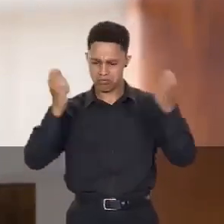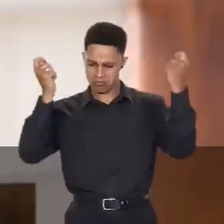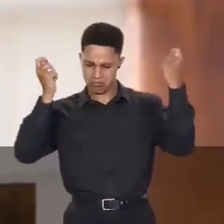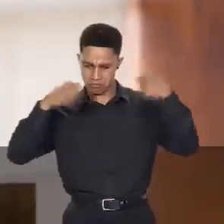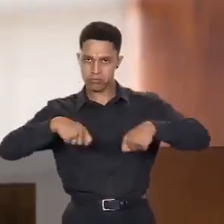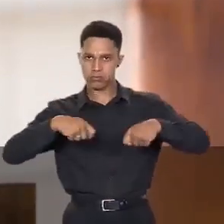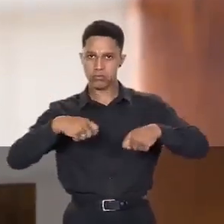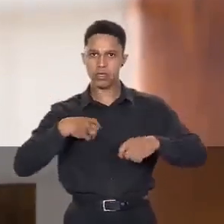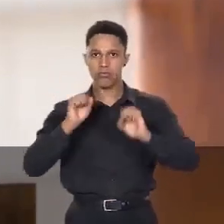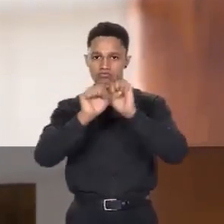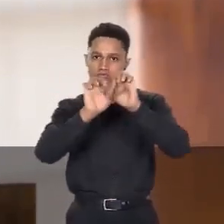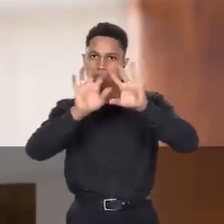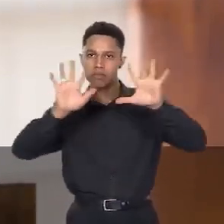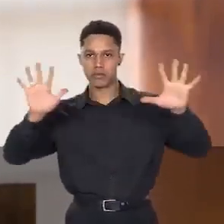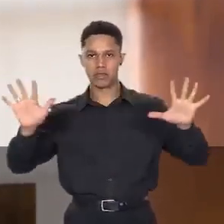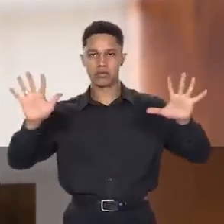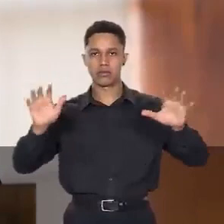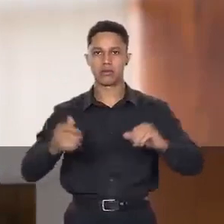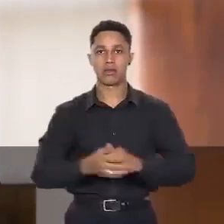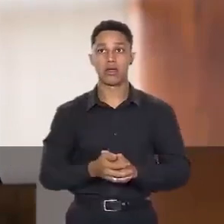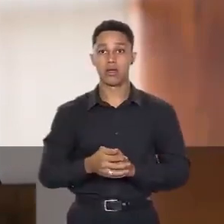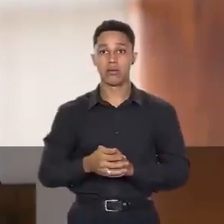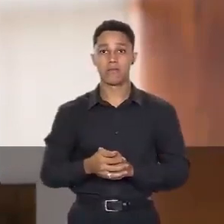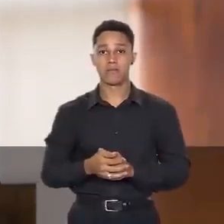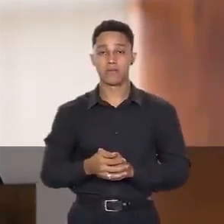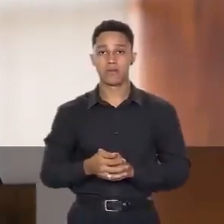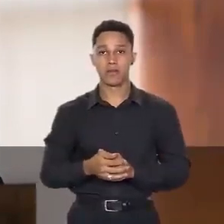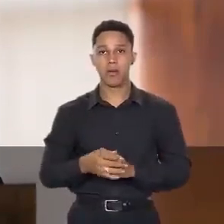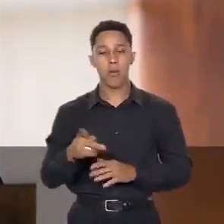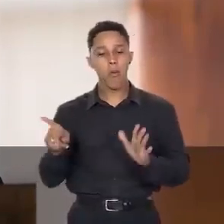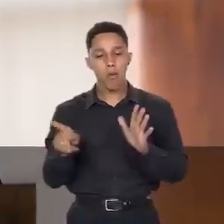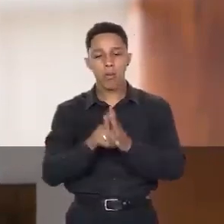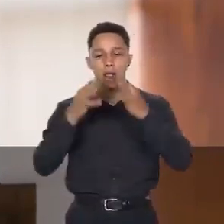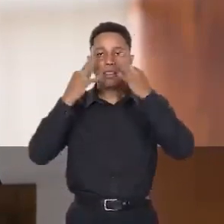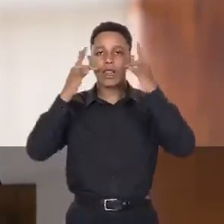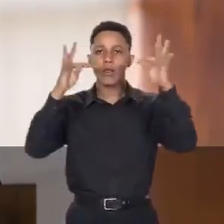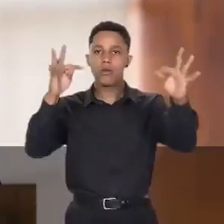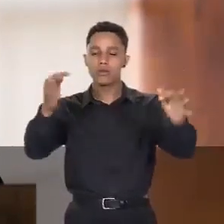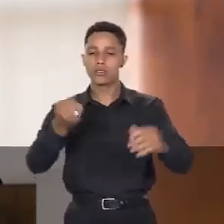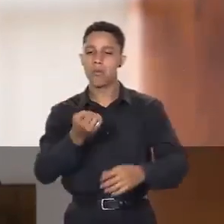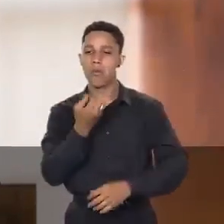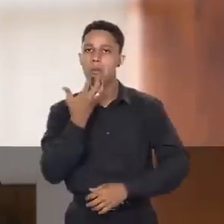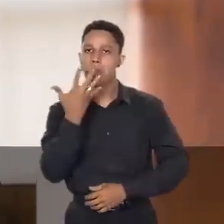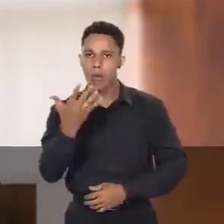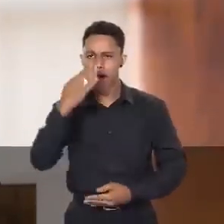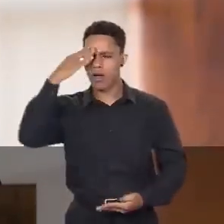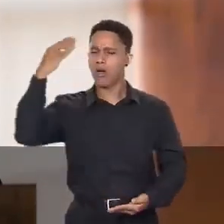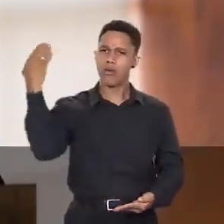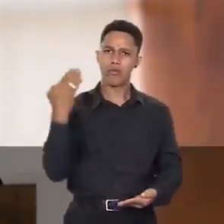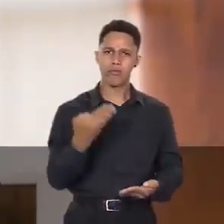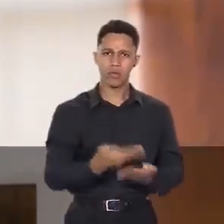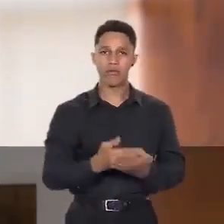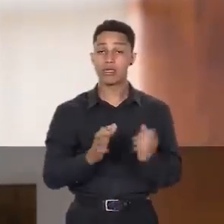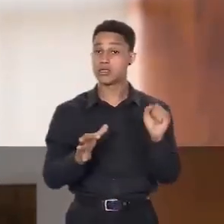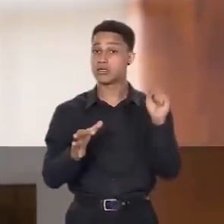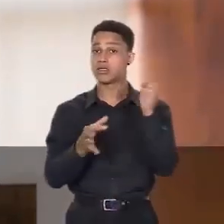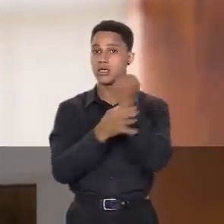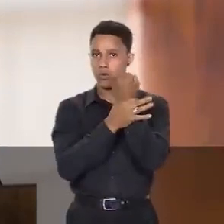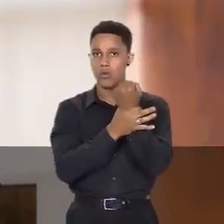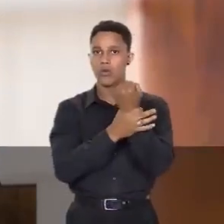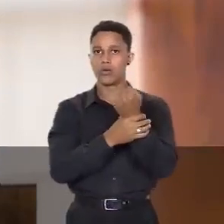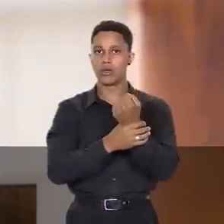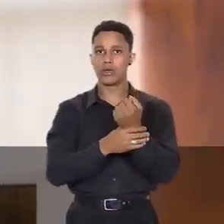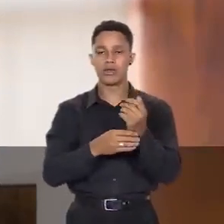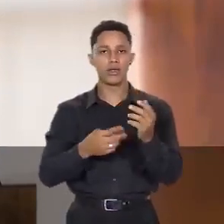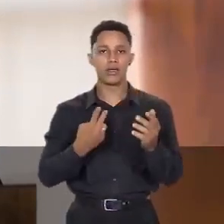competência e transparência, graças à tecnologia avançada, confiável, segura